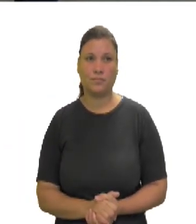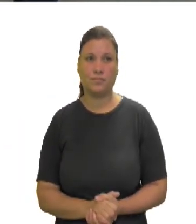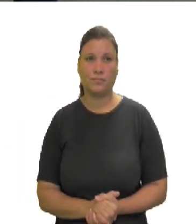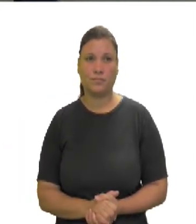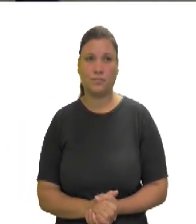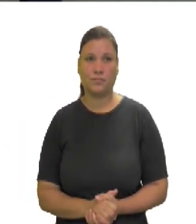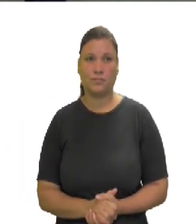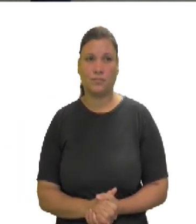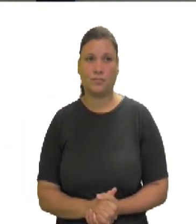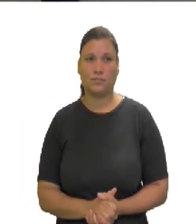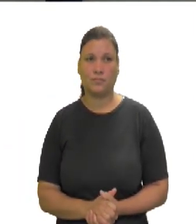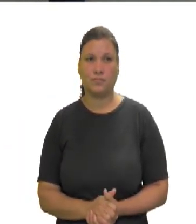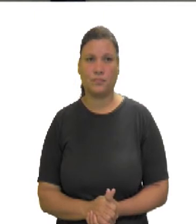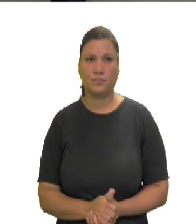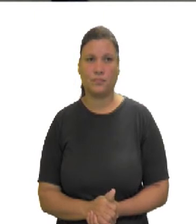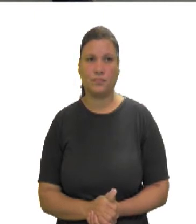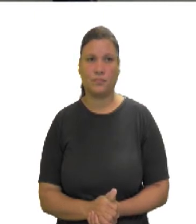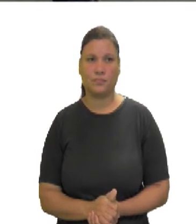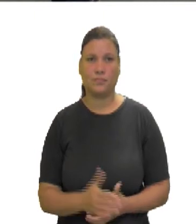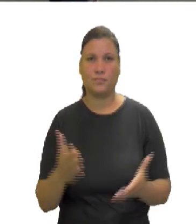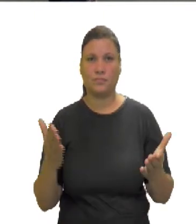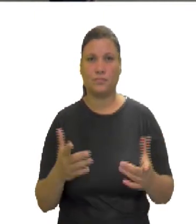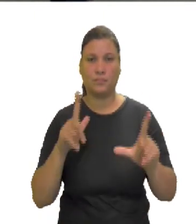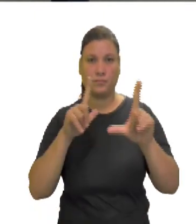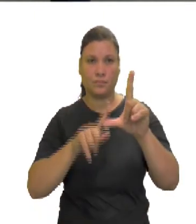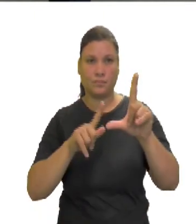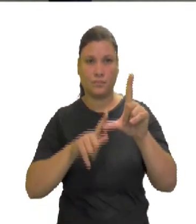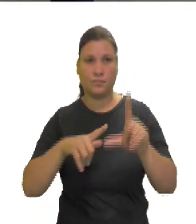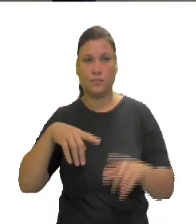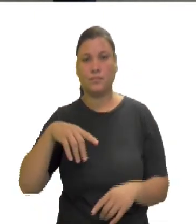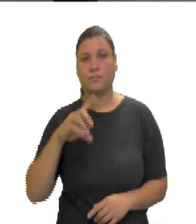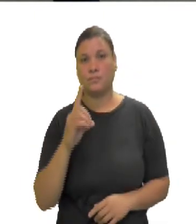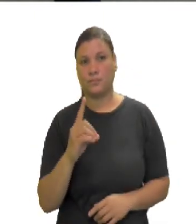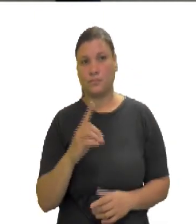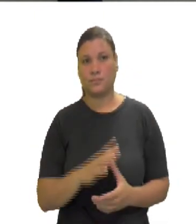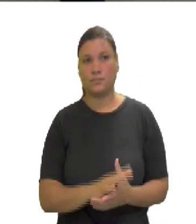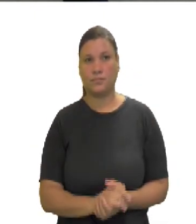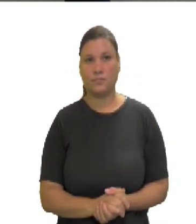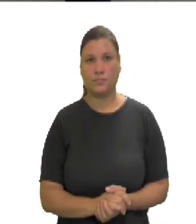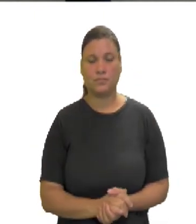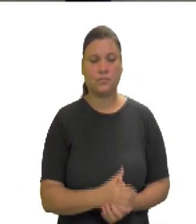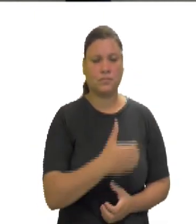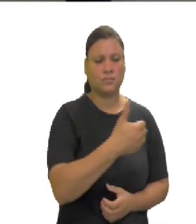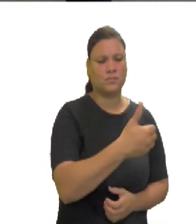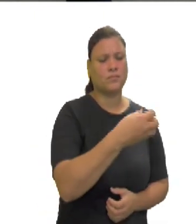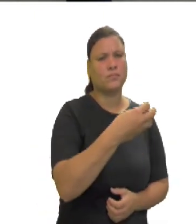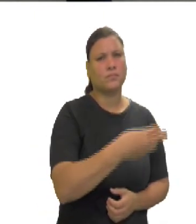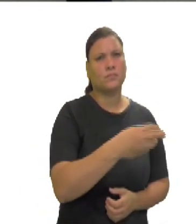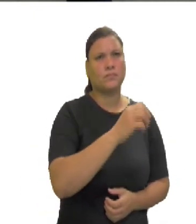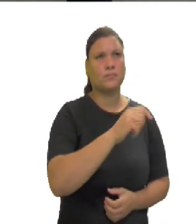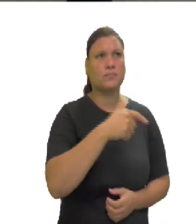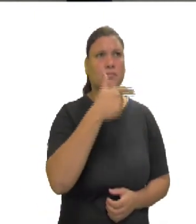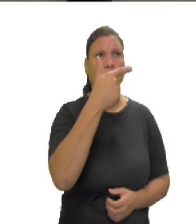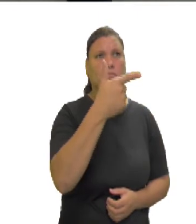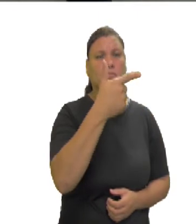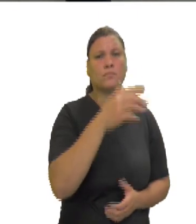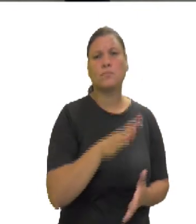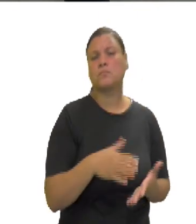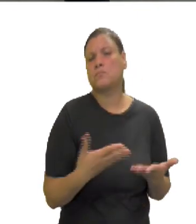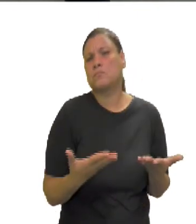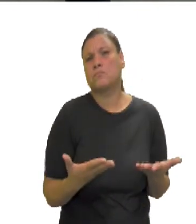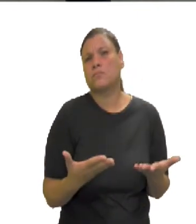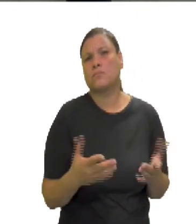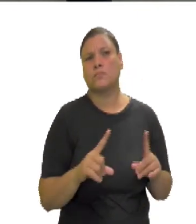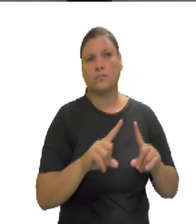Vamos aqui à letra D. Eu tenho 13 ao quadrado, então, o mais próximo aqui vai